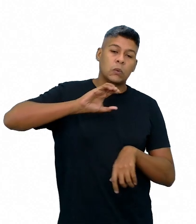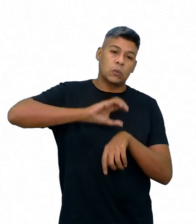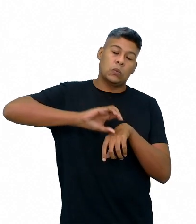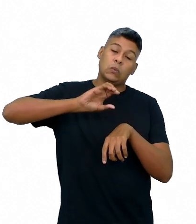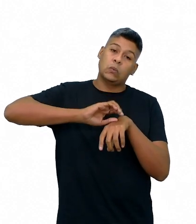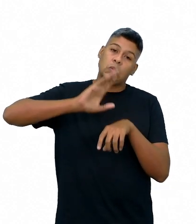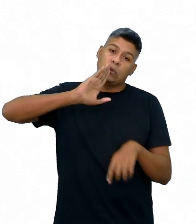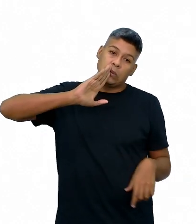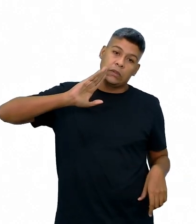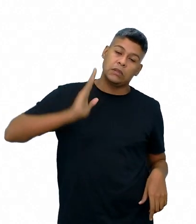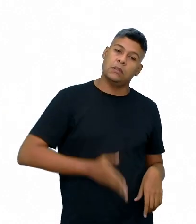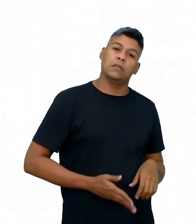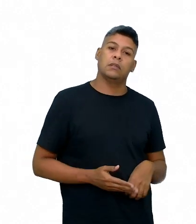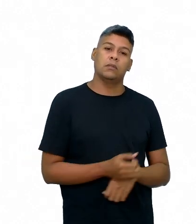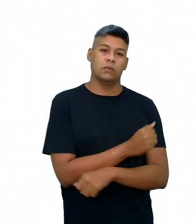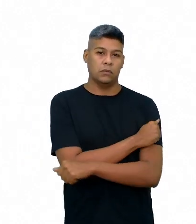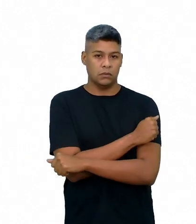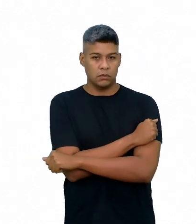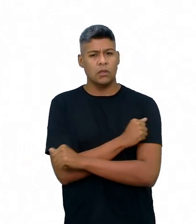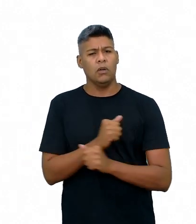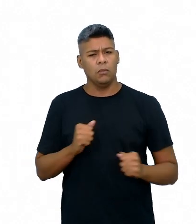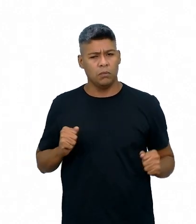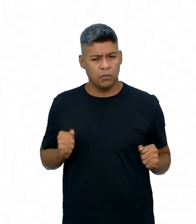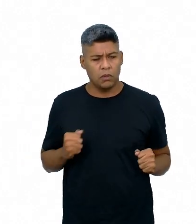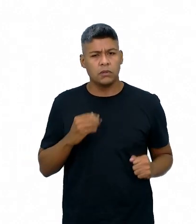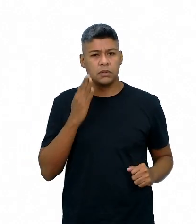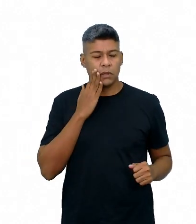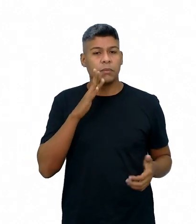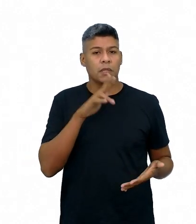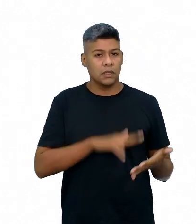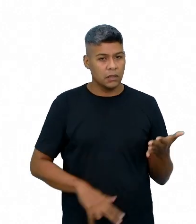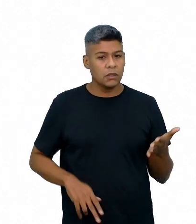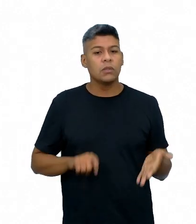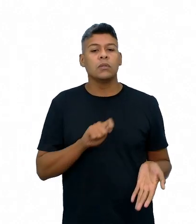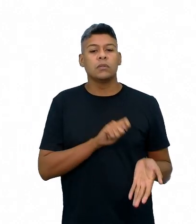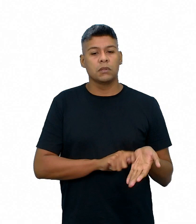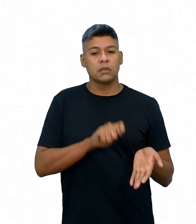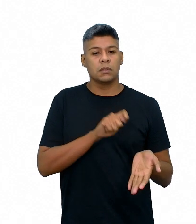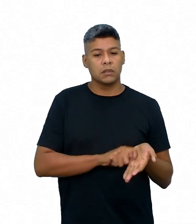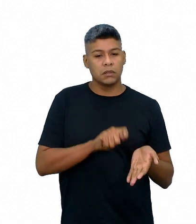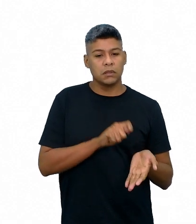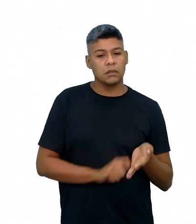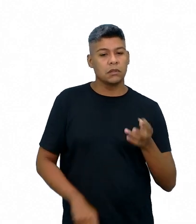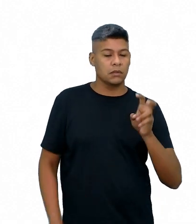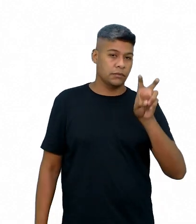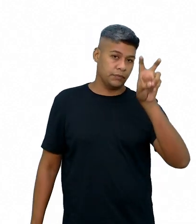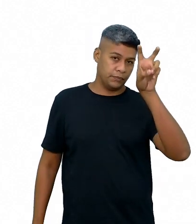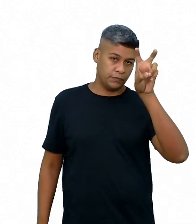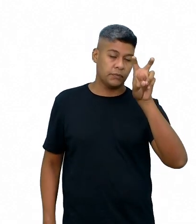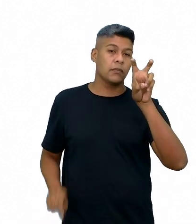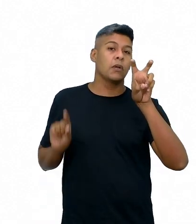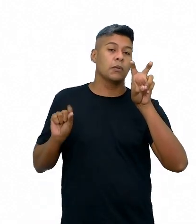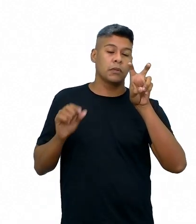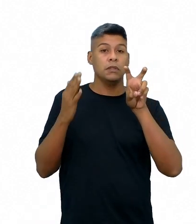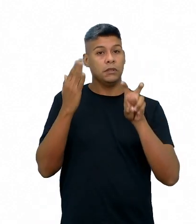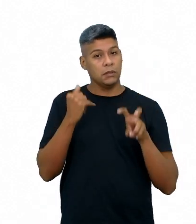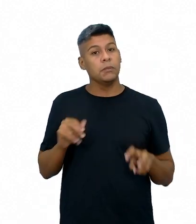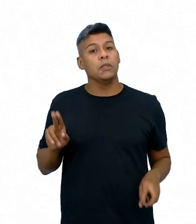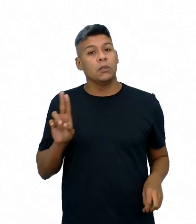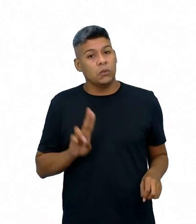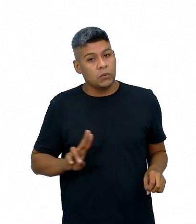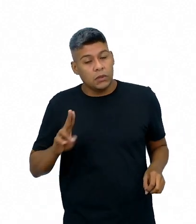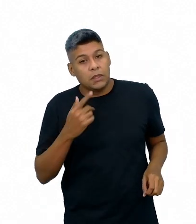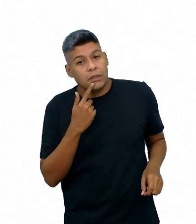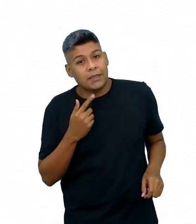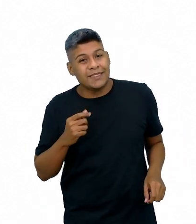integral dos estudantes, para que eles possam dominar a leitura e escrita. E no quinto aspecto, além de saber usar a